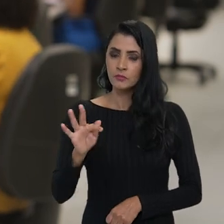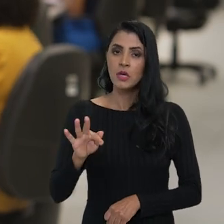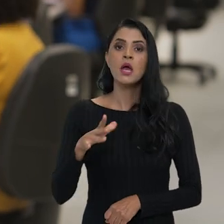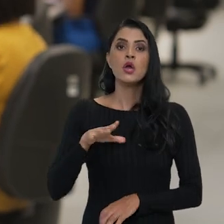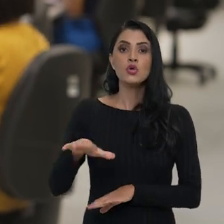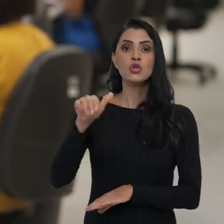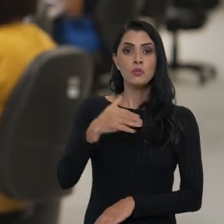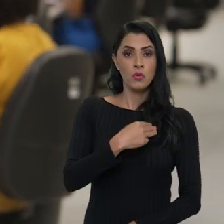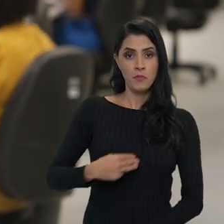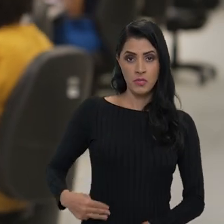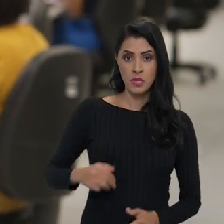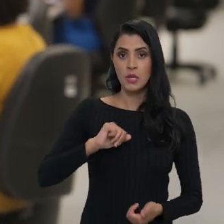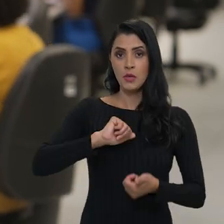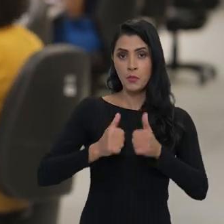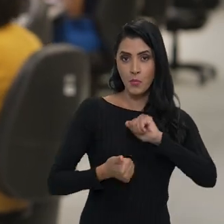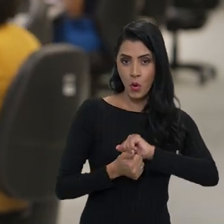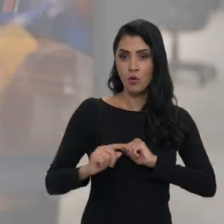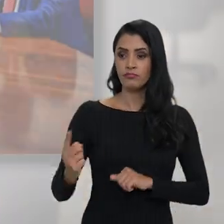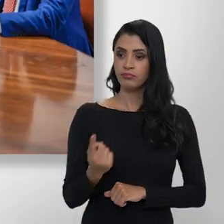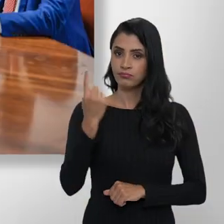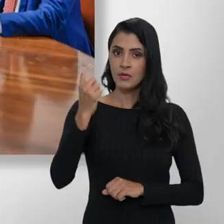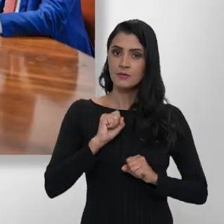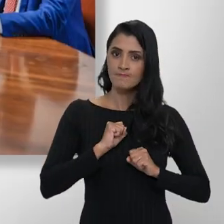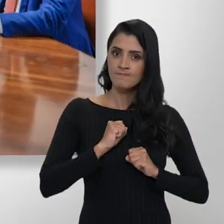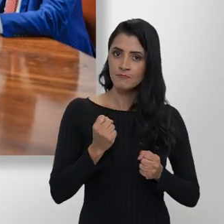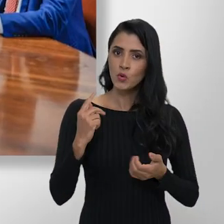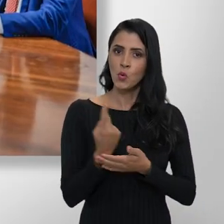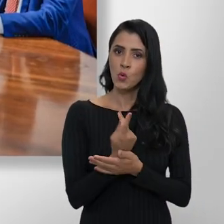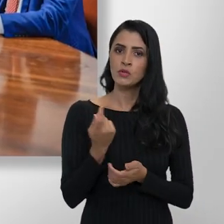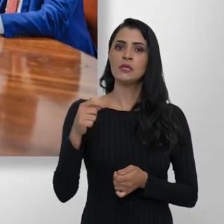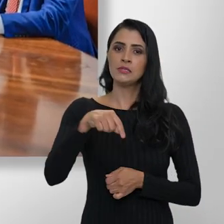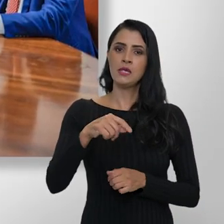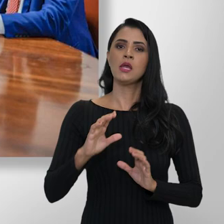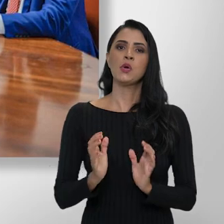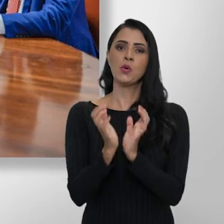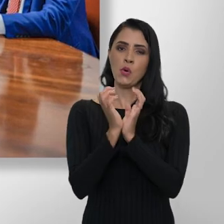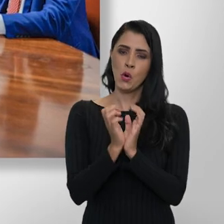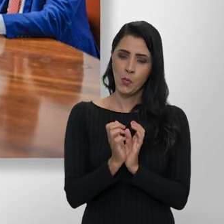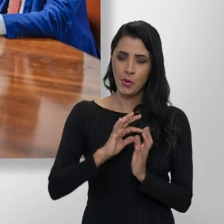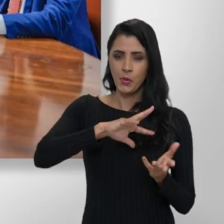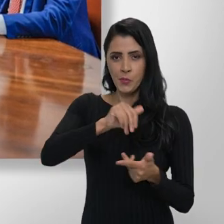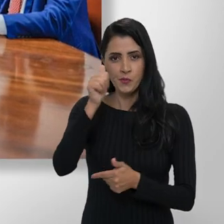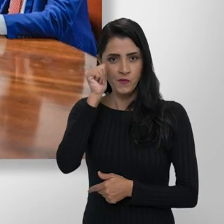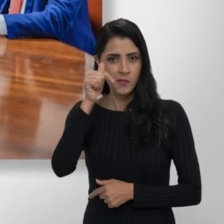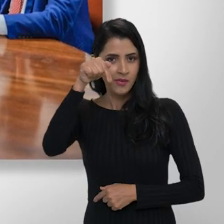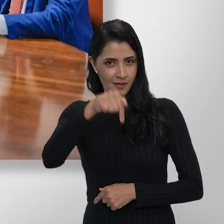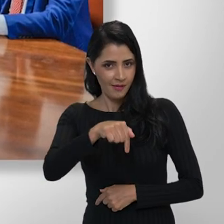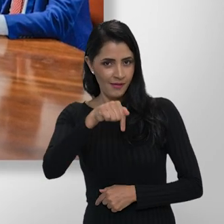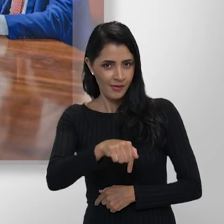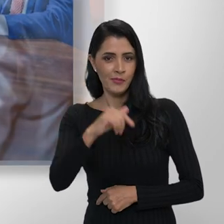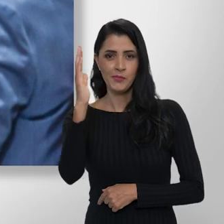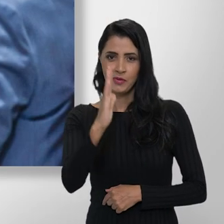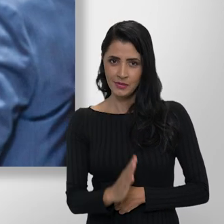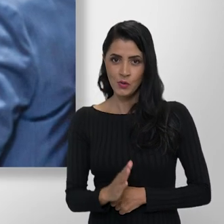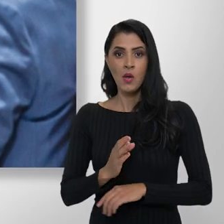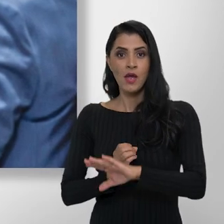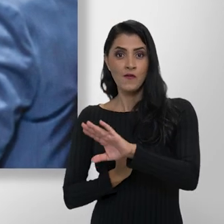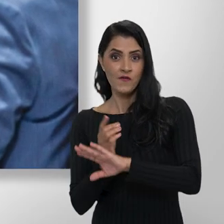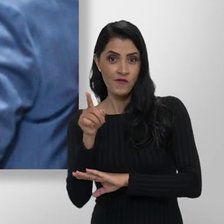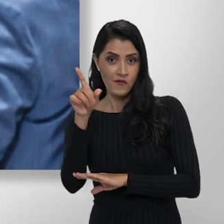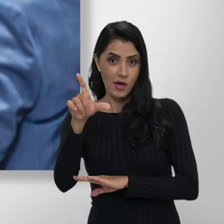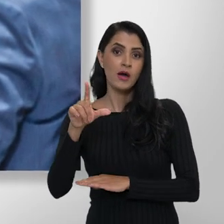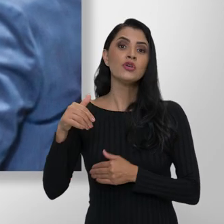governo federal escalou a ministra do esporte, Ana Moser, para defender a realização da Copa do Mundo Feminina no Brasil. A